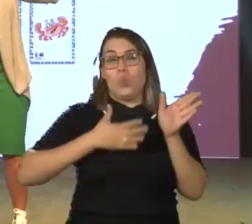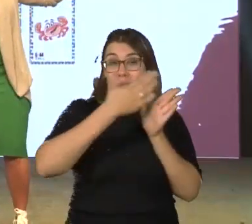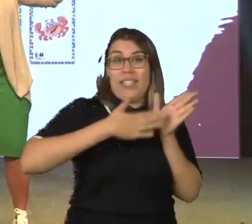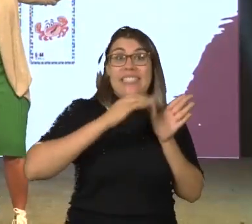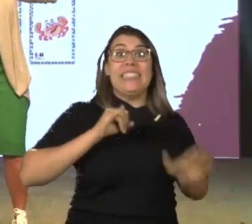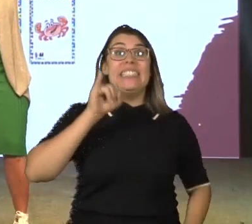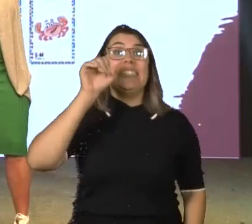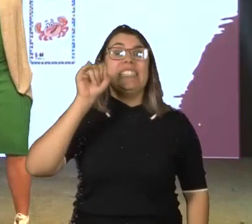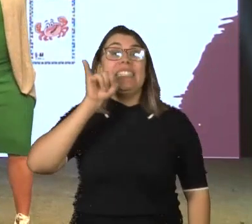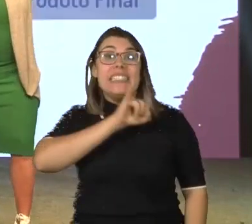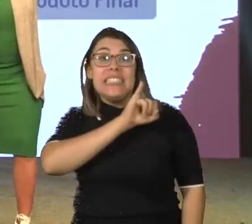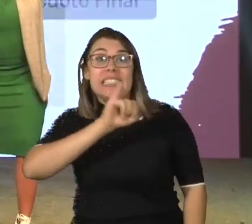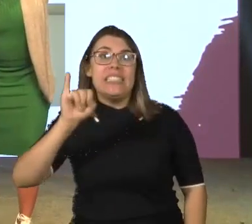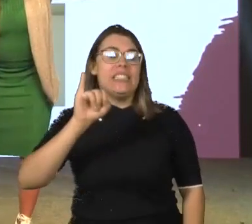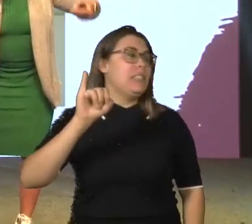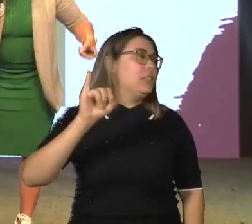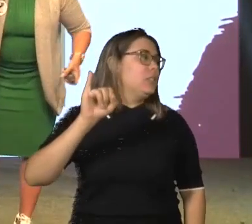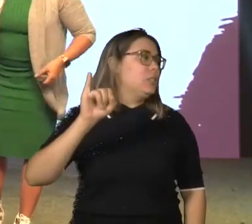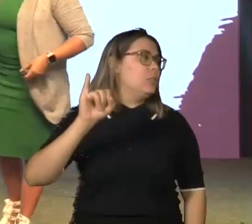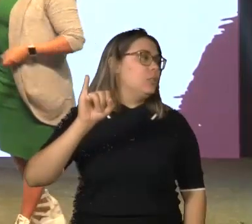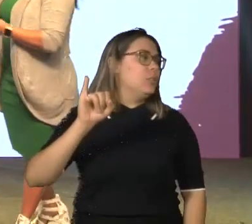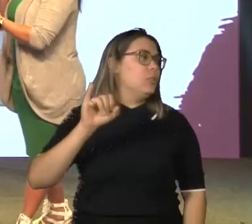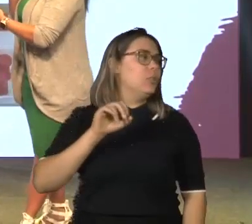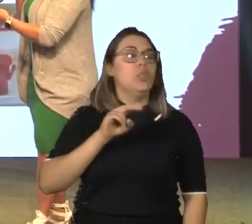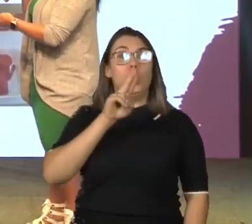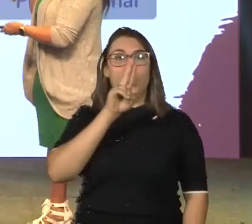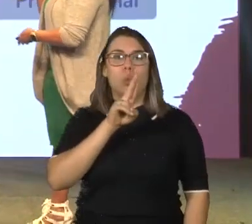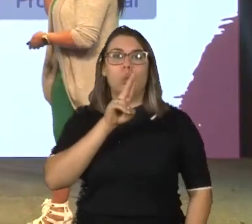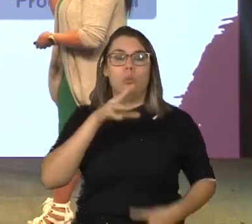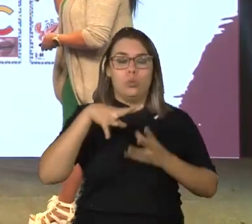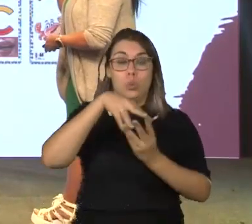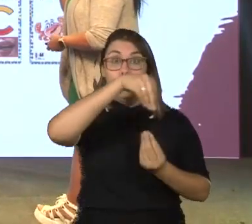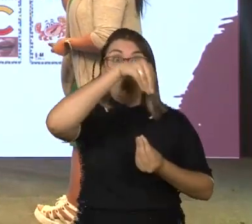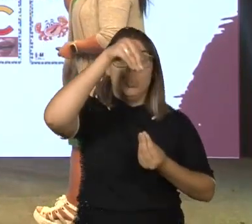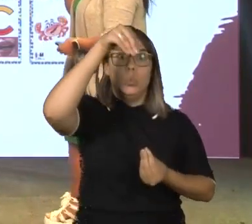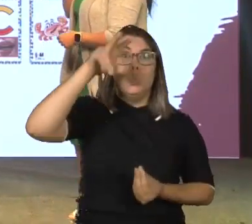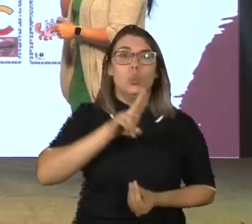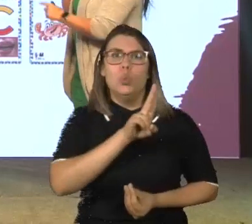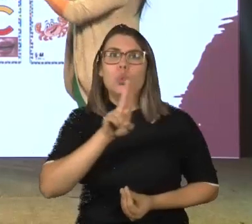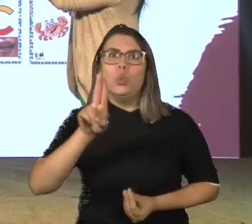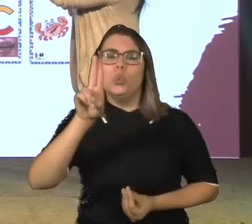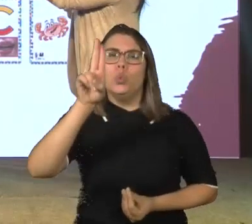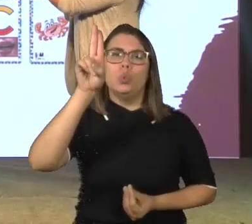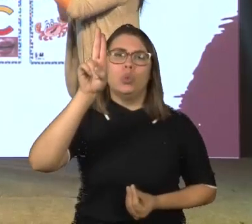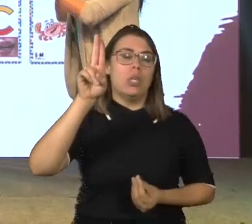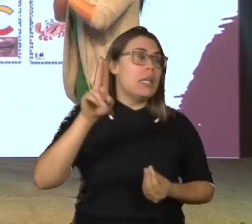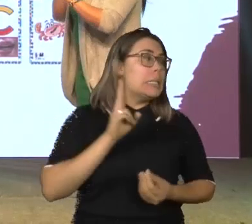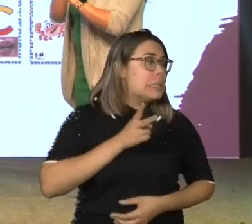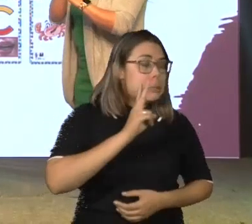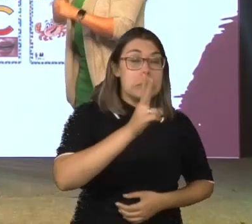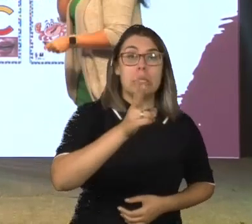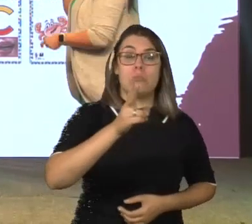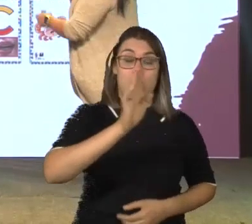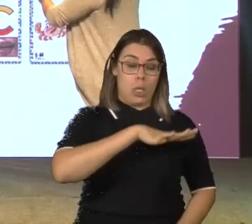O, U, um fantasminha. Então, todas as vezes que